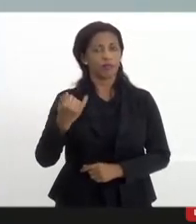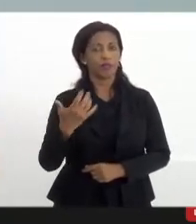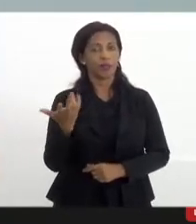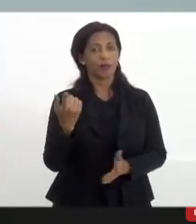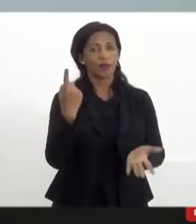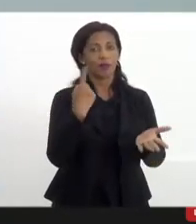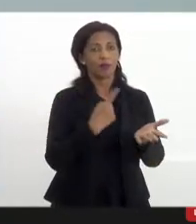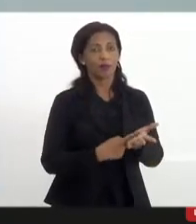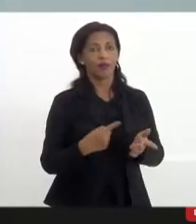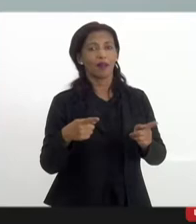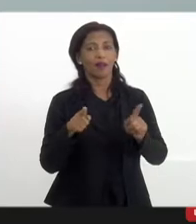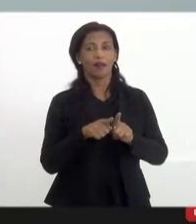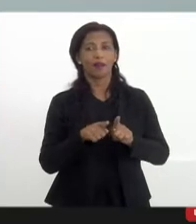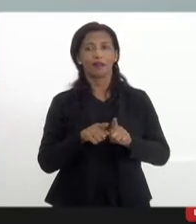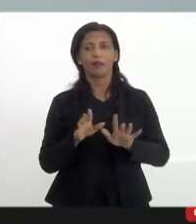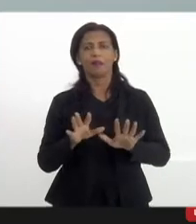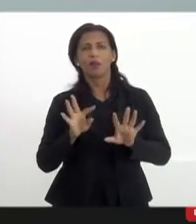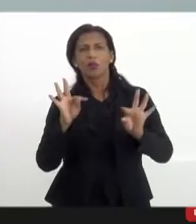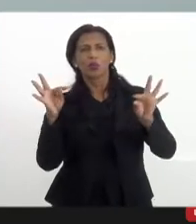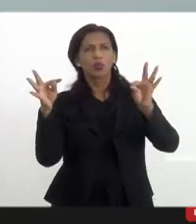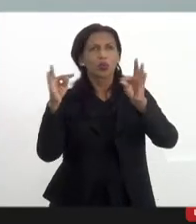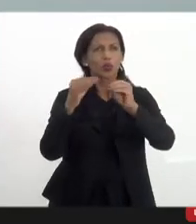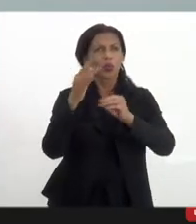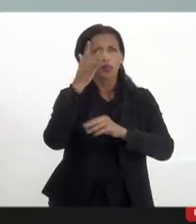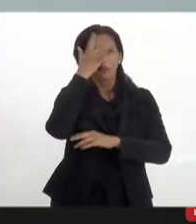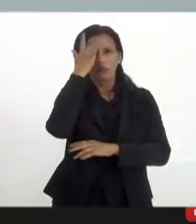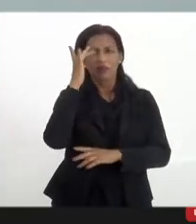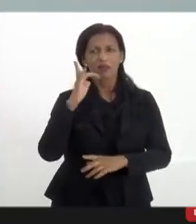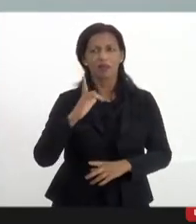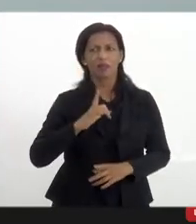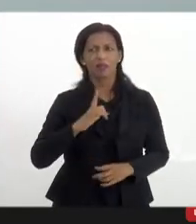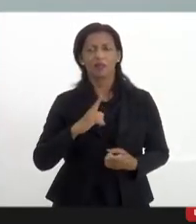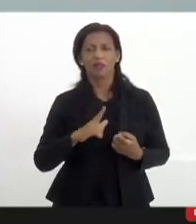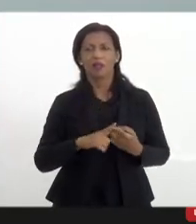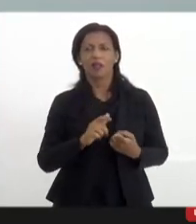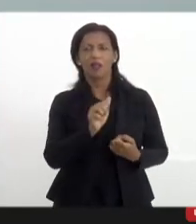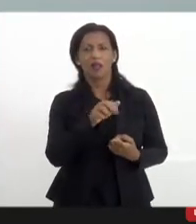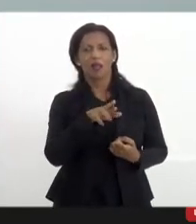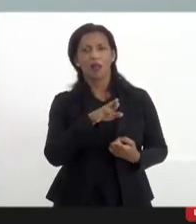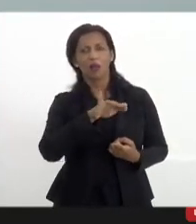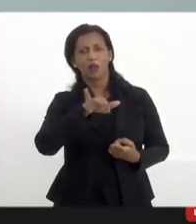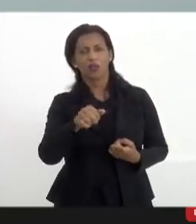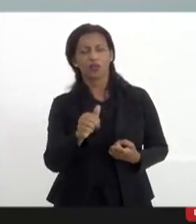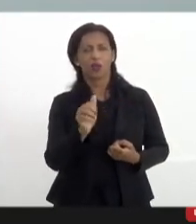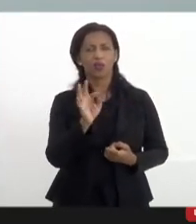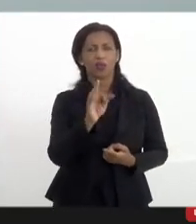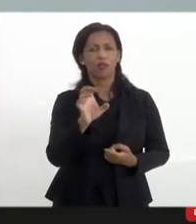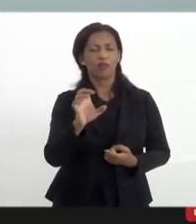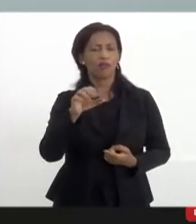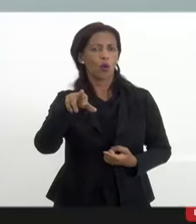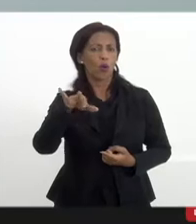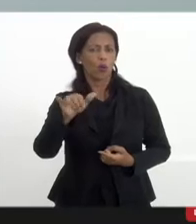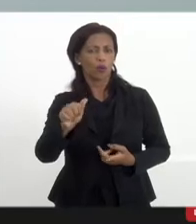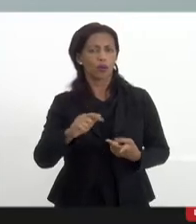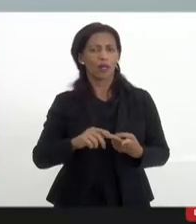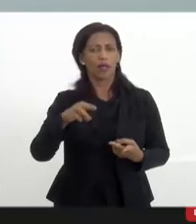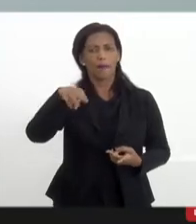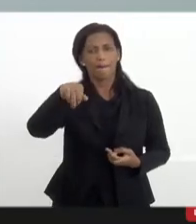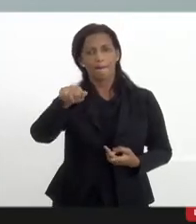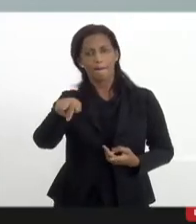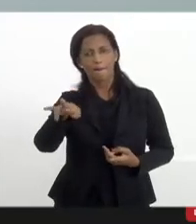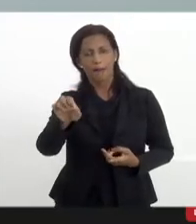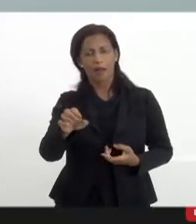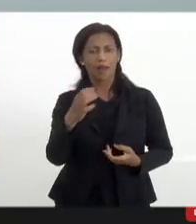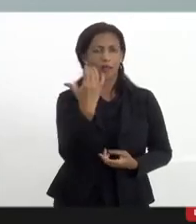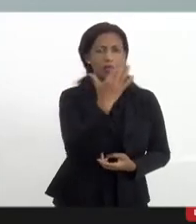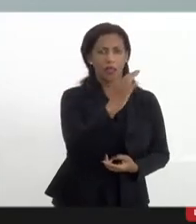registrar, ainda que não estejam todas aqui ainda, mas a Arco RJ, TV Comunitária Rio, a Marque, TV Comunitária